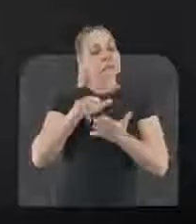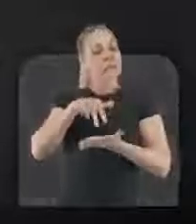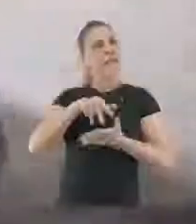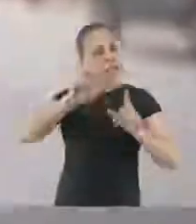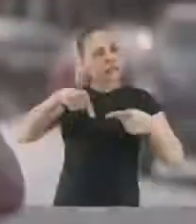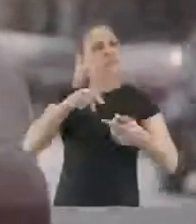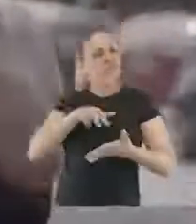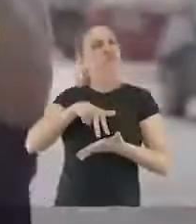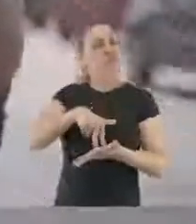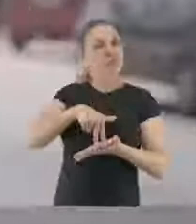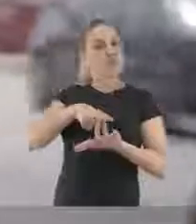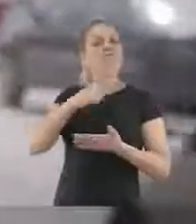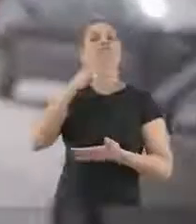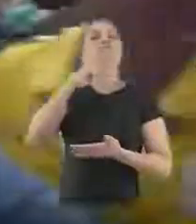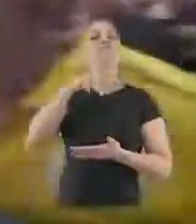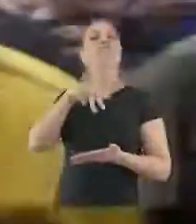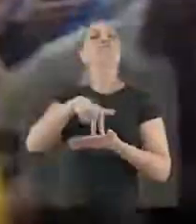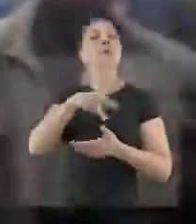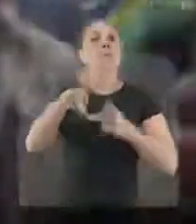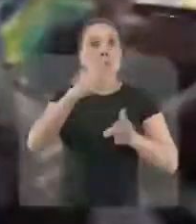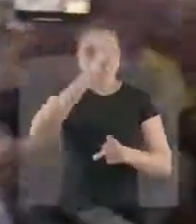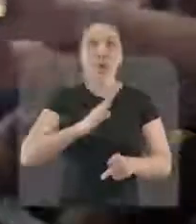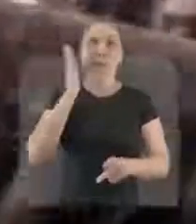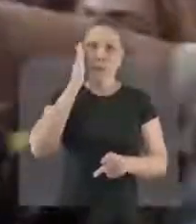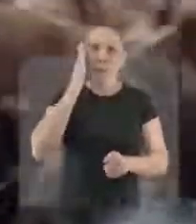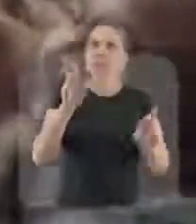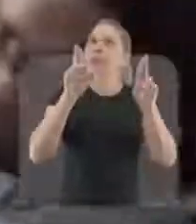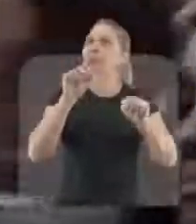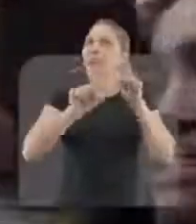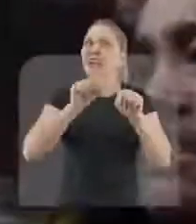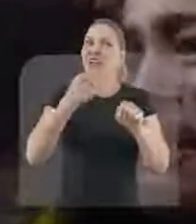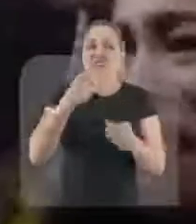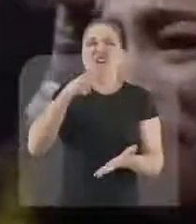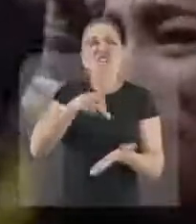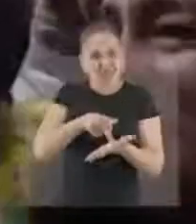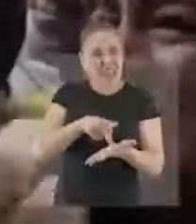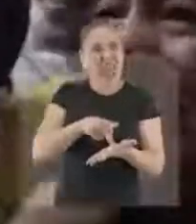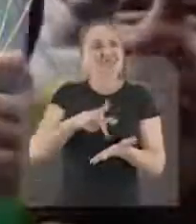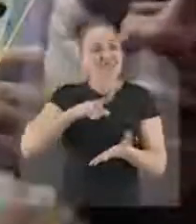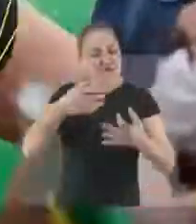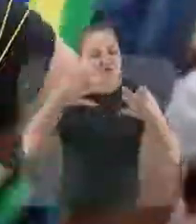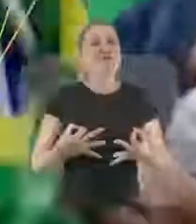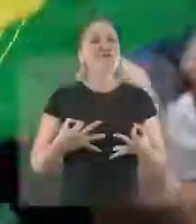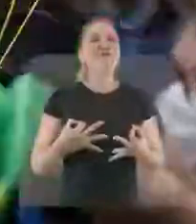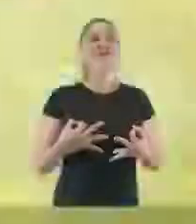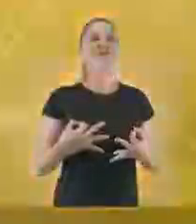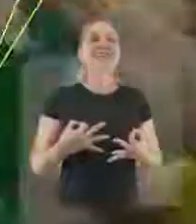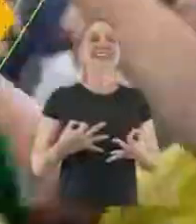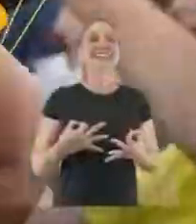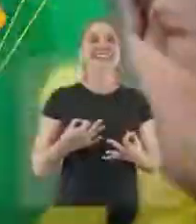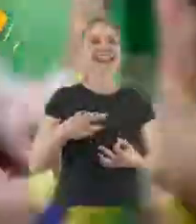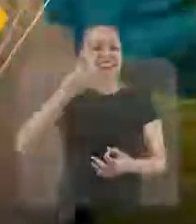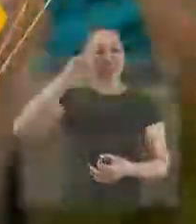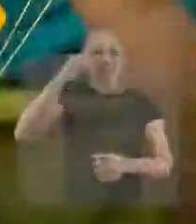cabeça erguida. E o povo brasileiro sabe que a melhor esperança é aquela que vem da verdade, vem da honestidade, vem